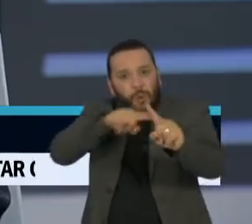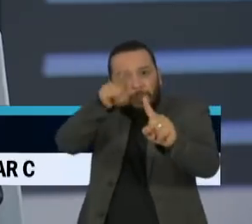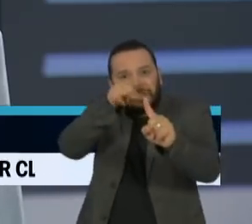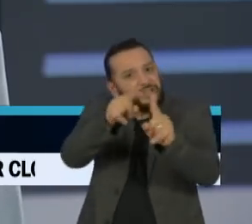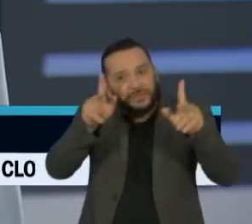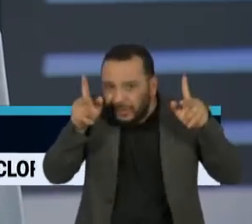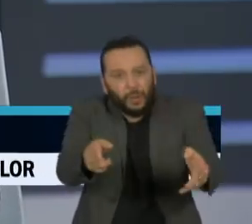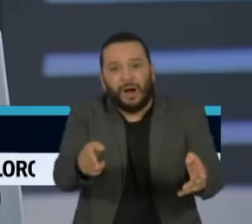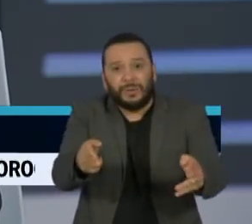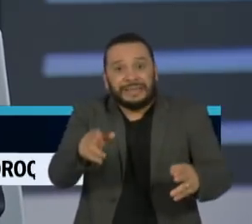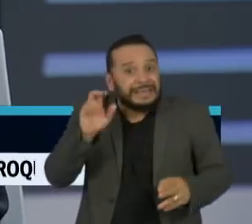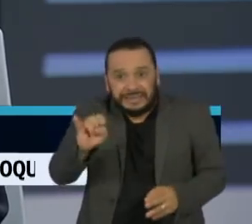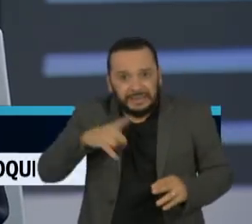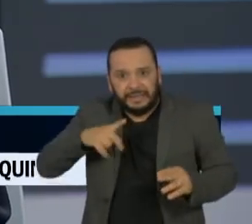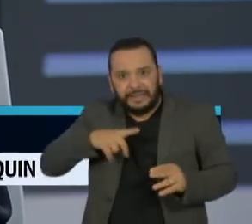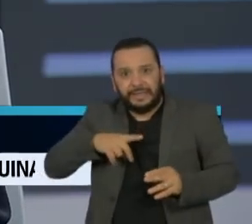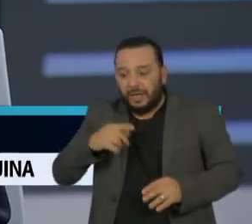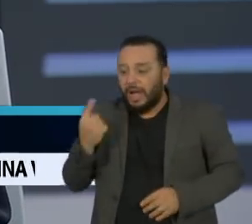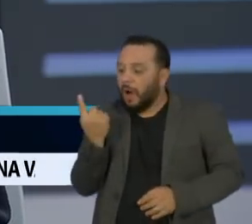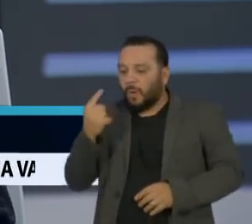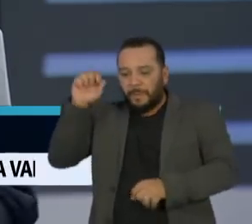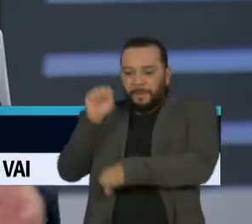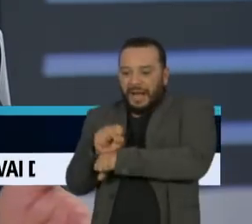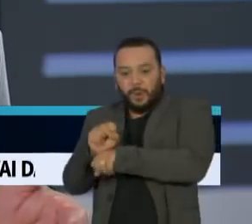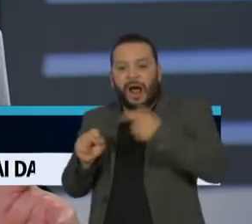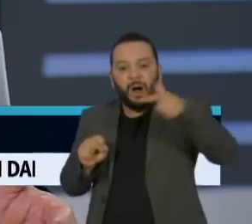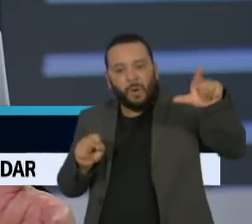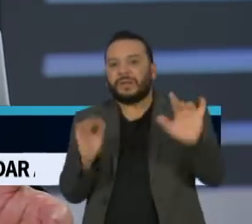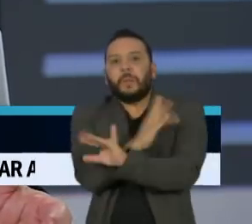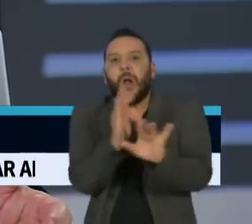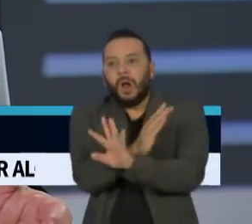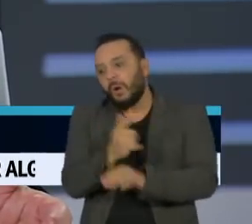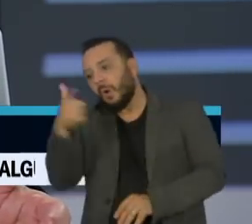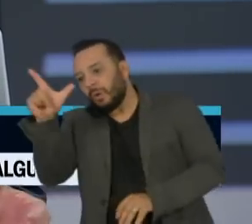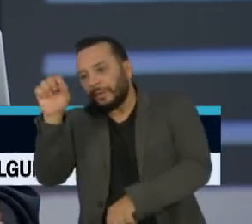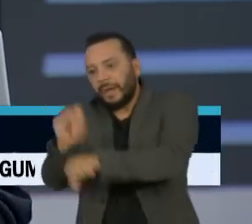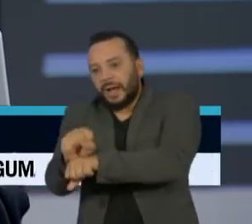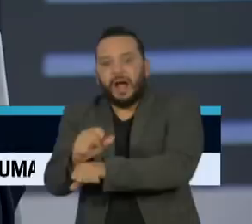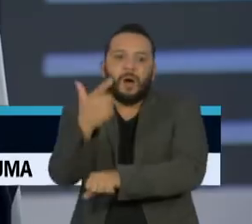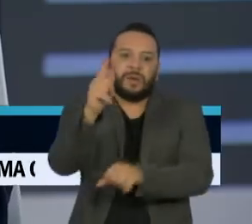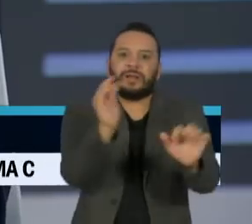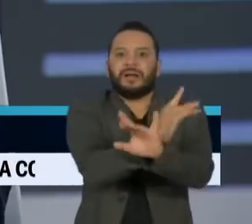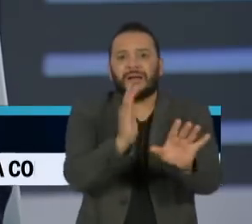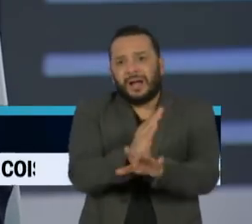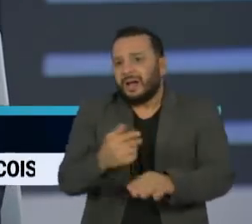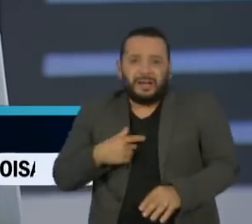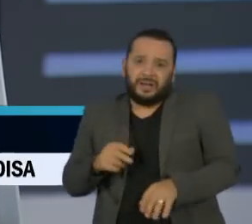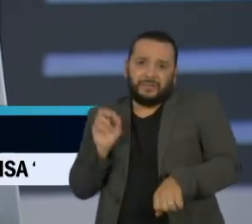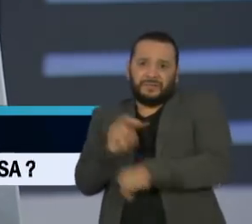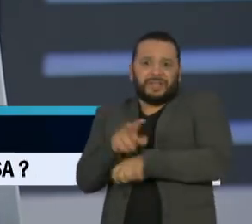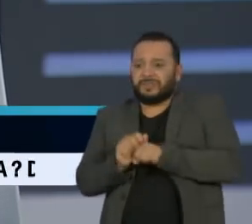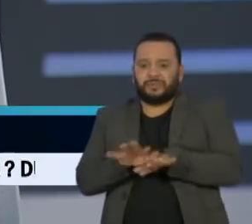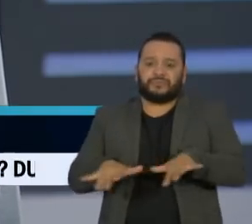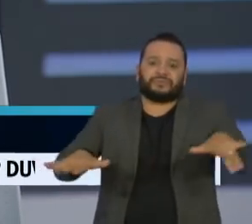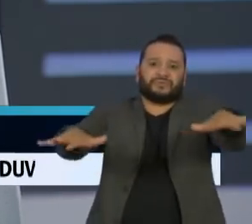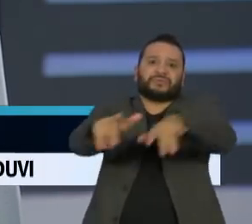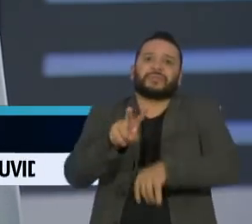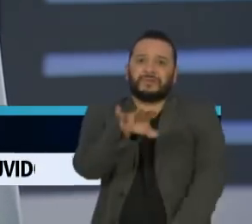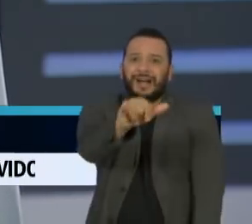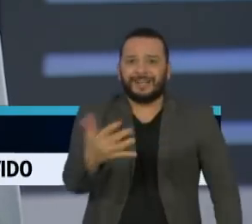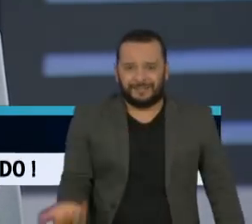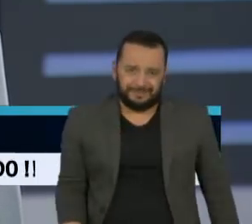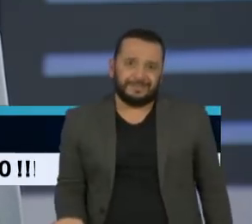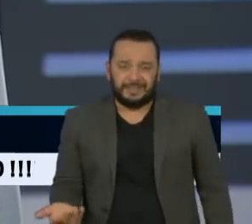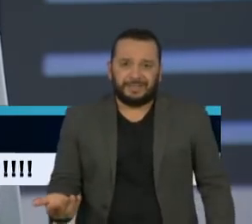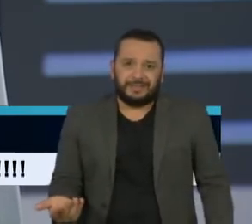adiantar uma cidade parar e a outra não. E a ideia de você viajar... o